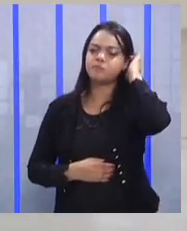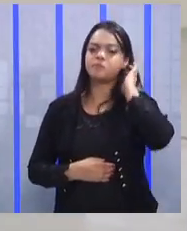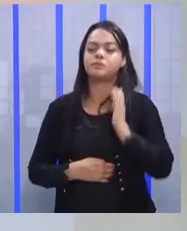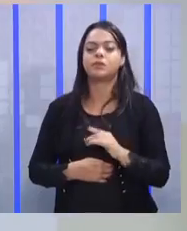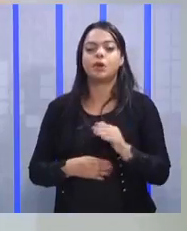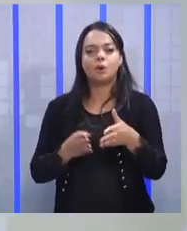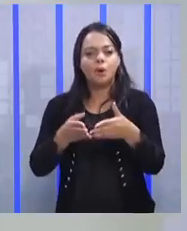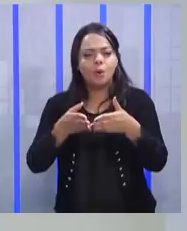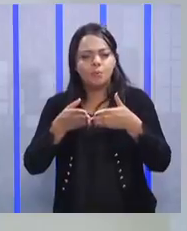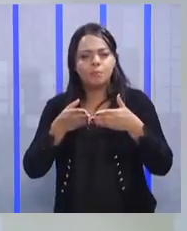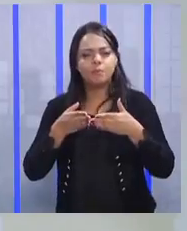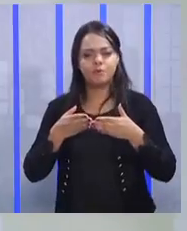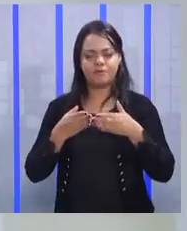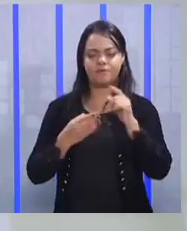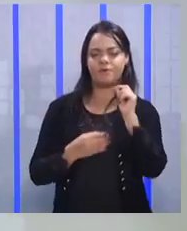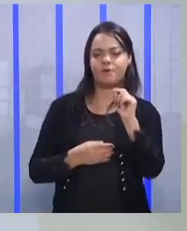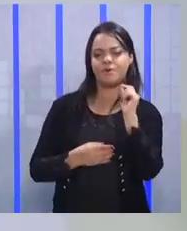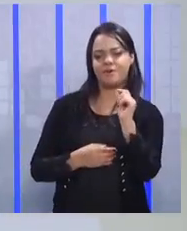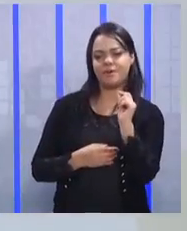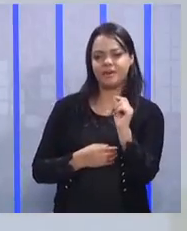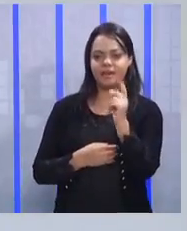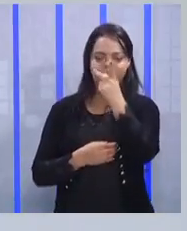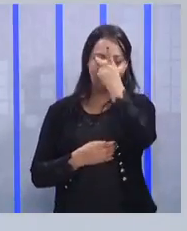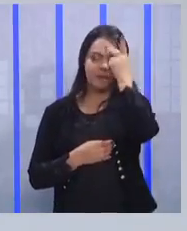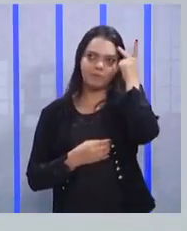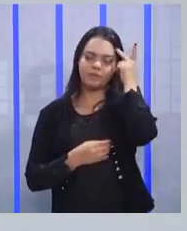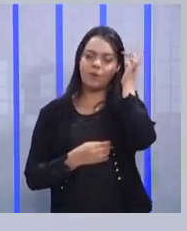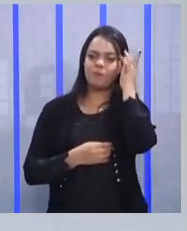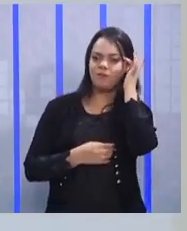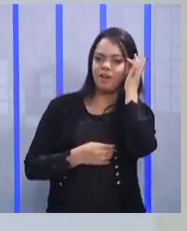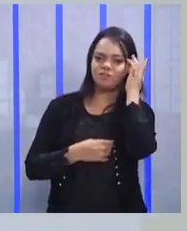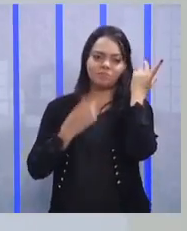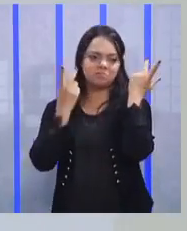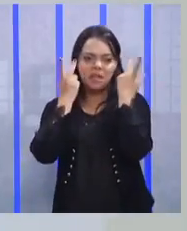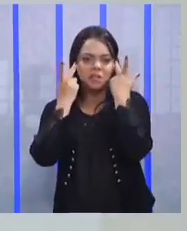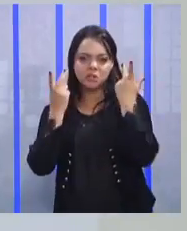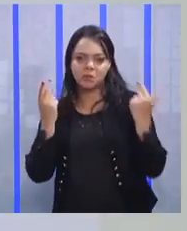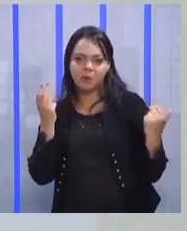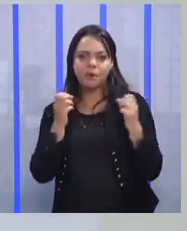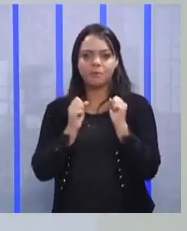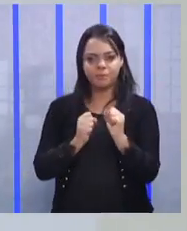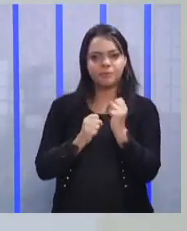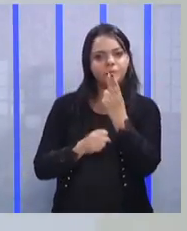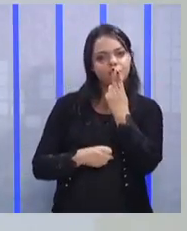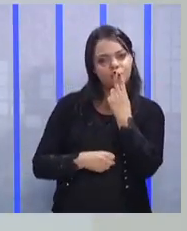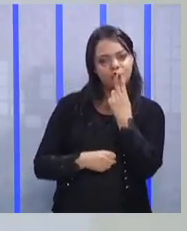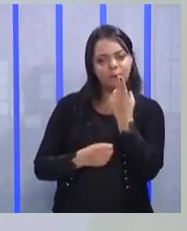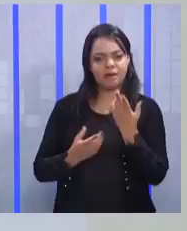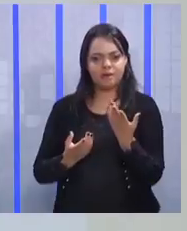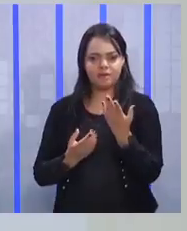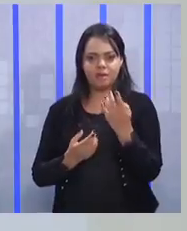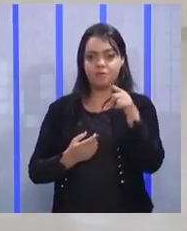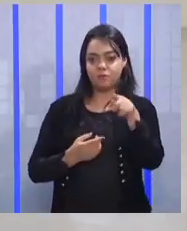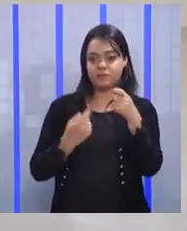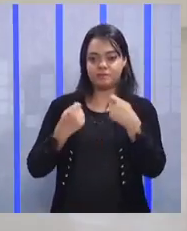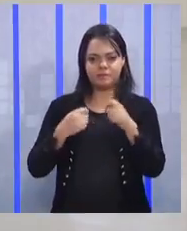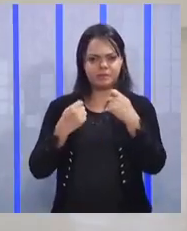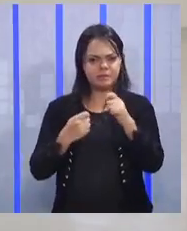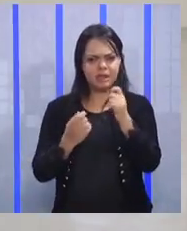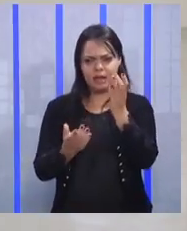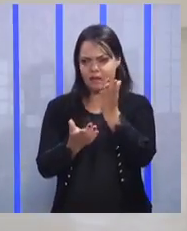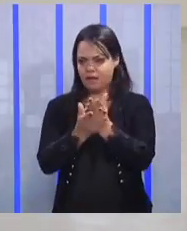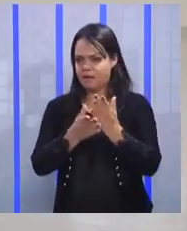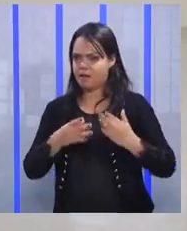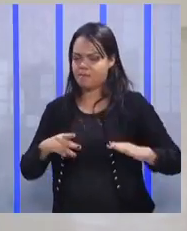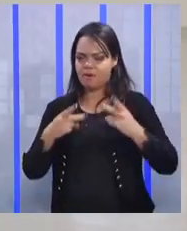O por favor vai subentender que é natural aquele comportamento indesejado. Então, você tem que eliminar